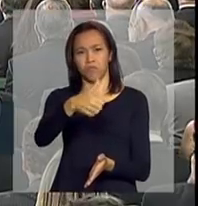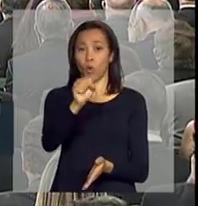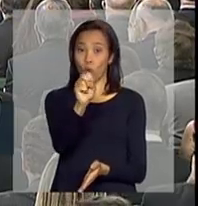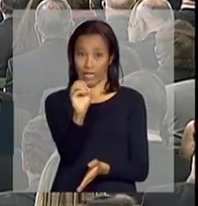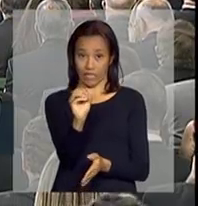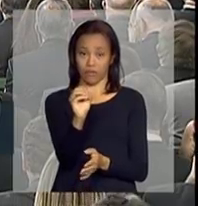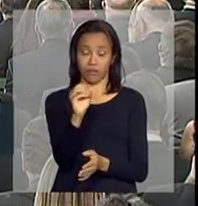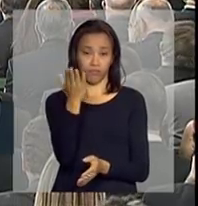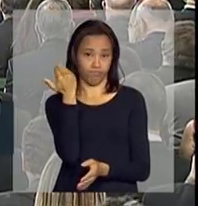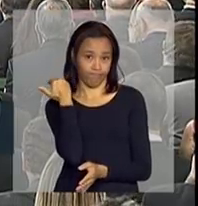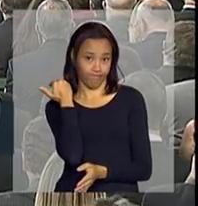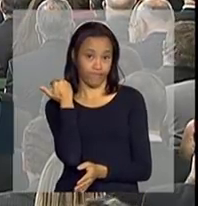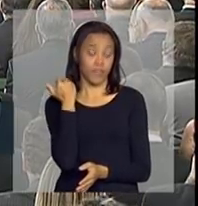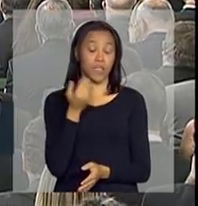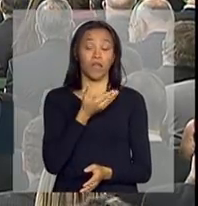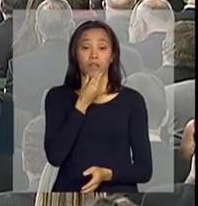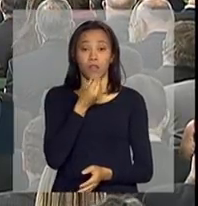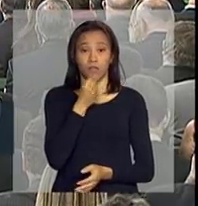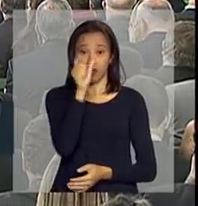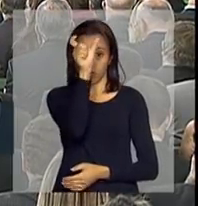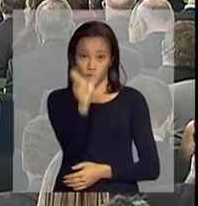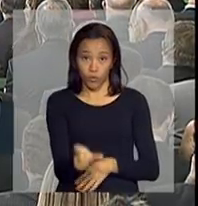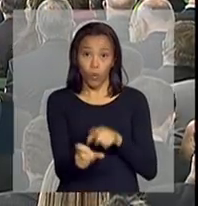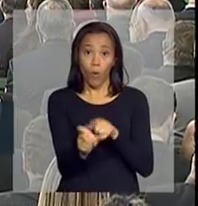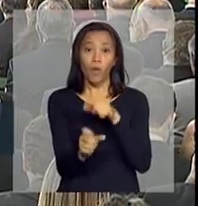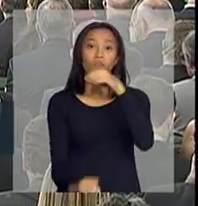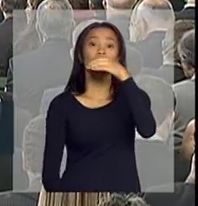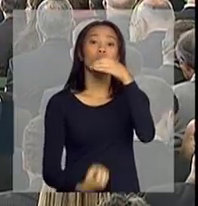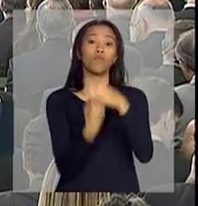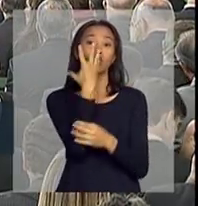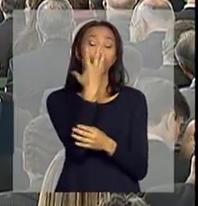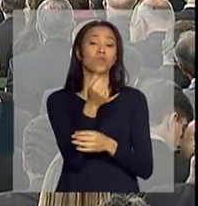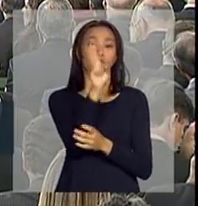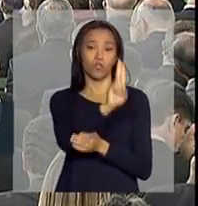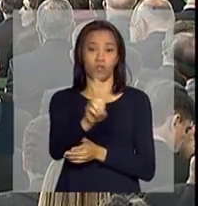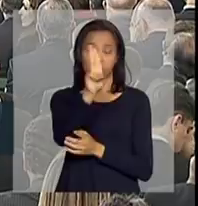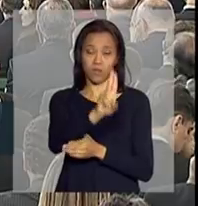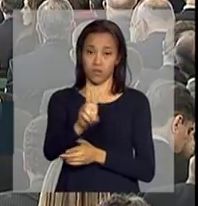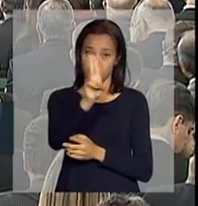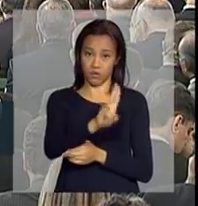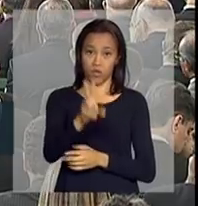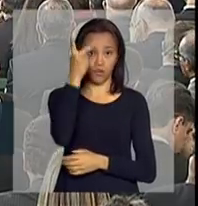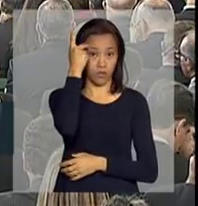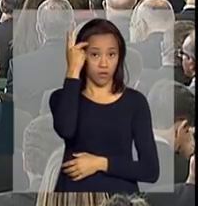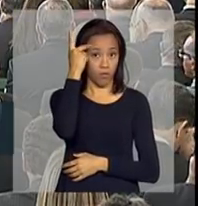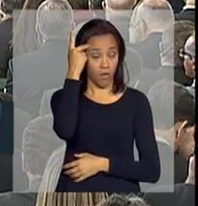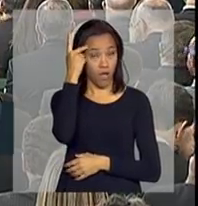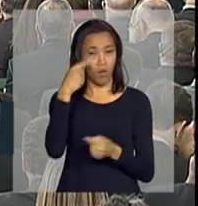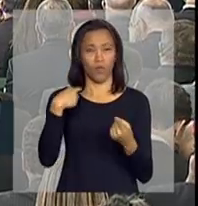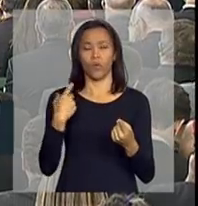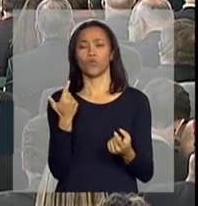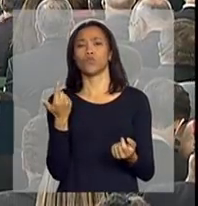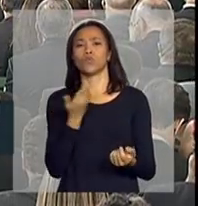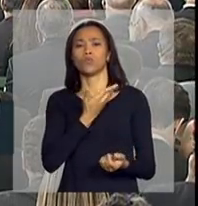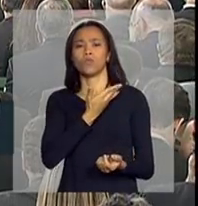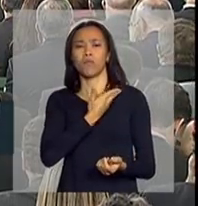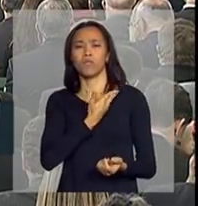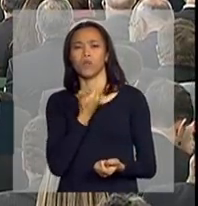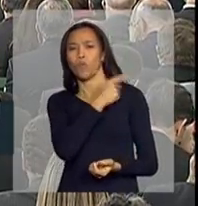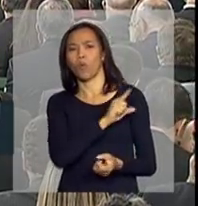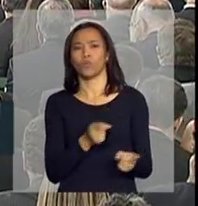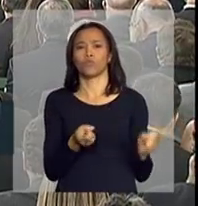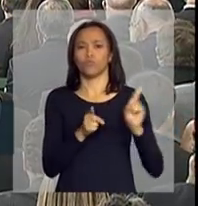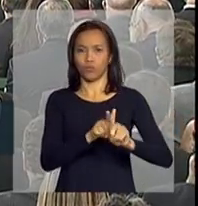ele que foi um dos fundadores da Universidade de São Paulo ao lado de Lévi-Strauss da escola francesa.